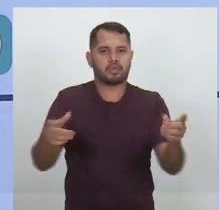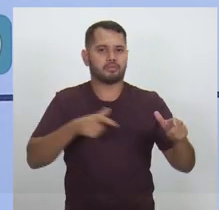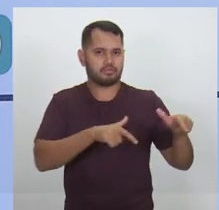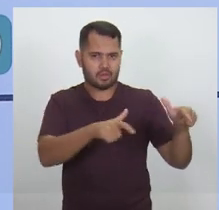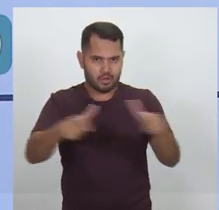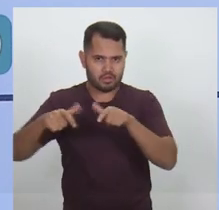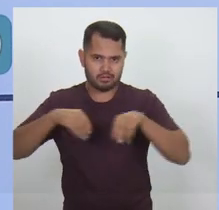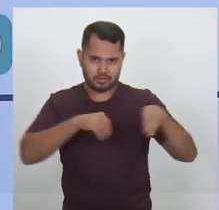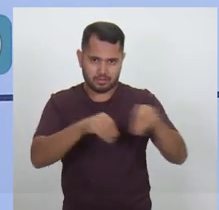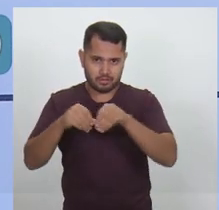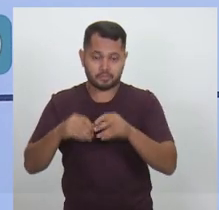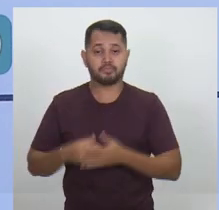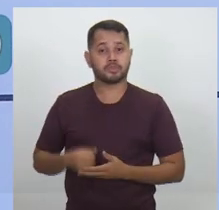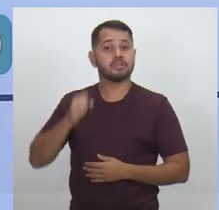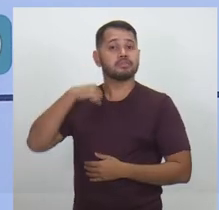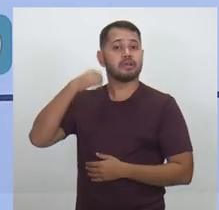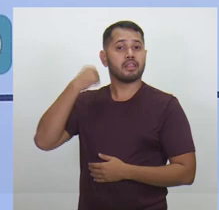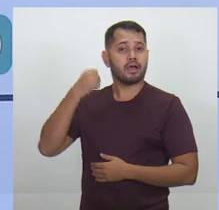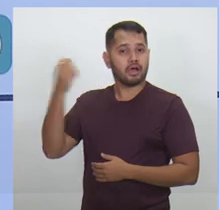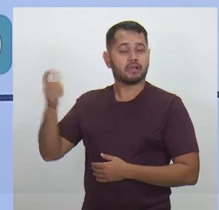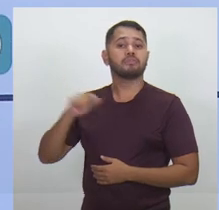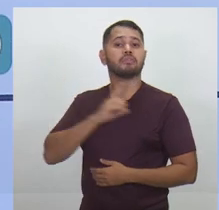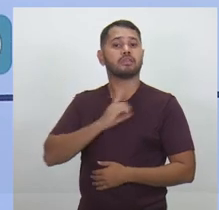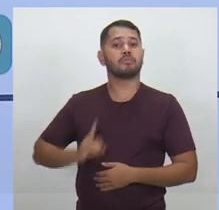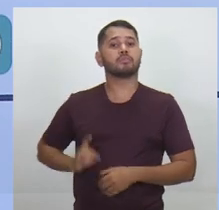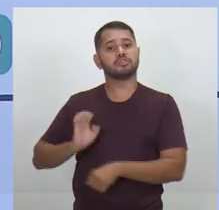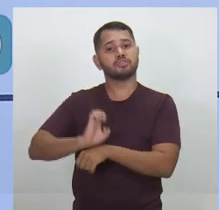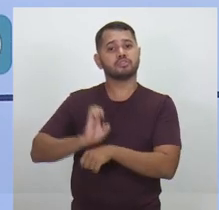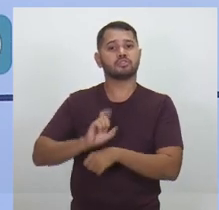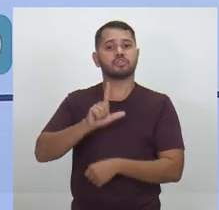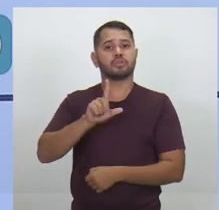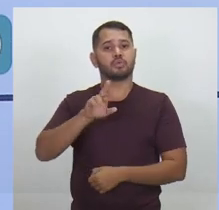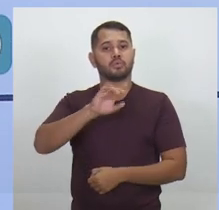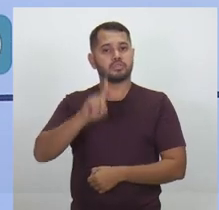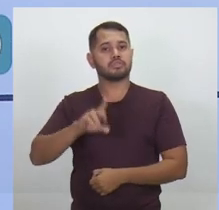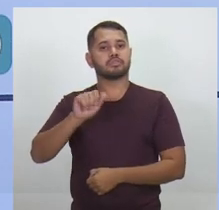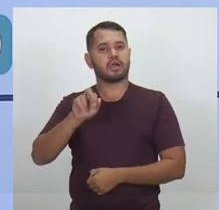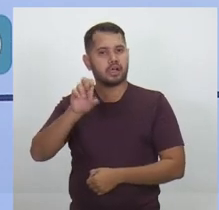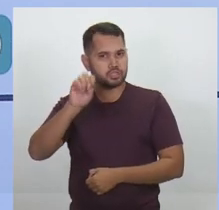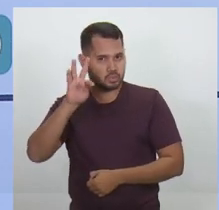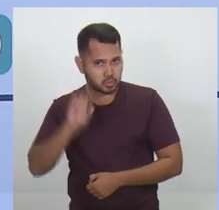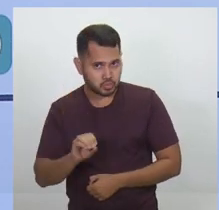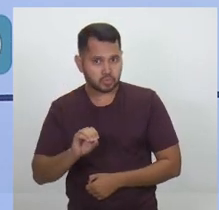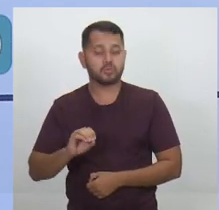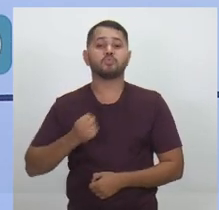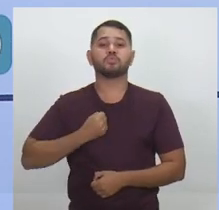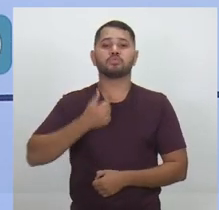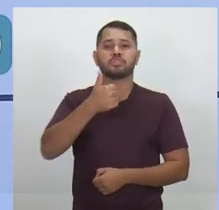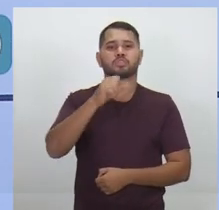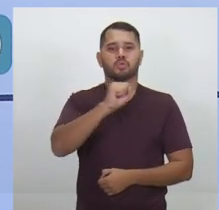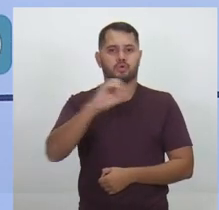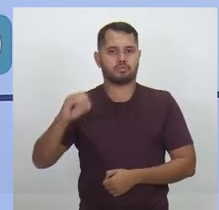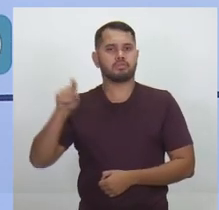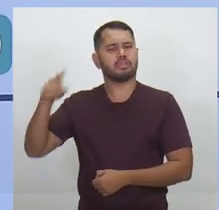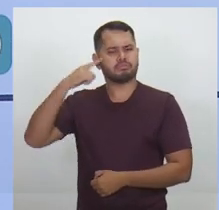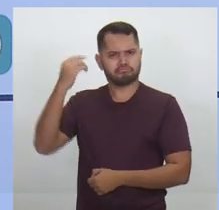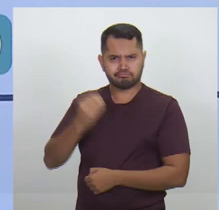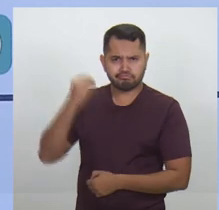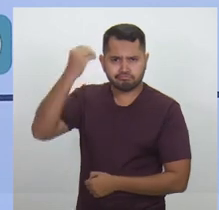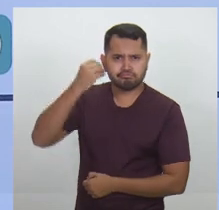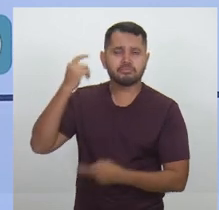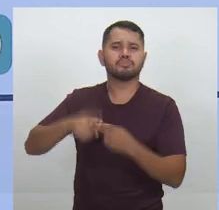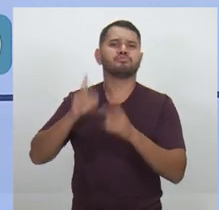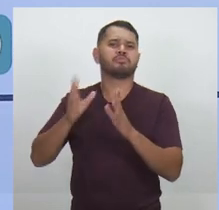candidato a senador da República é o deputado estadual Luiz Castro com o número 180, que é um homem experimentado, homem